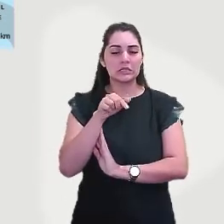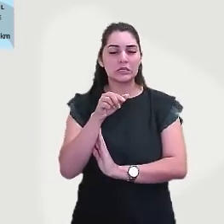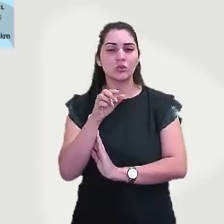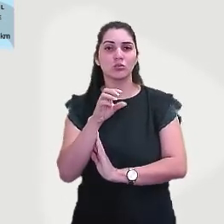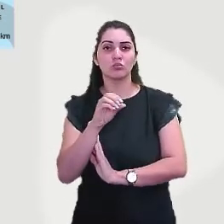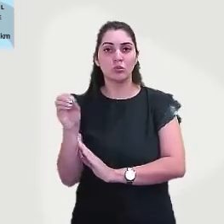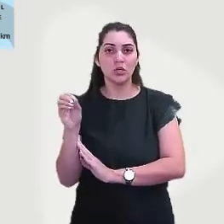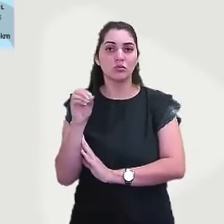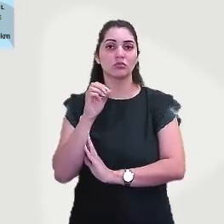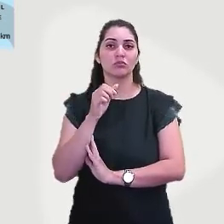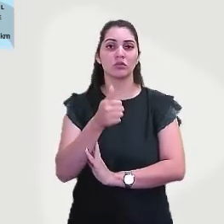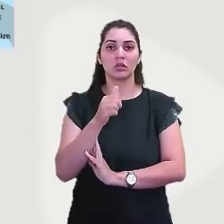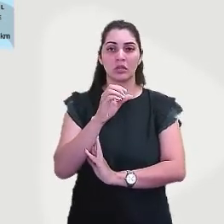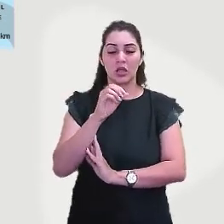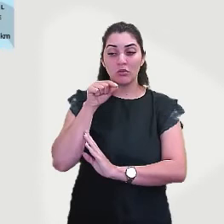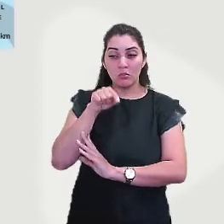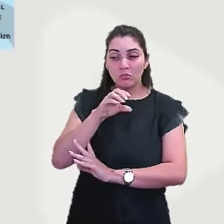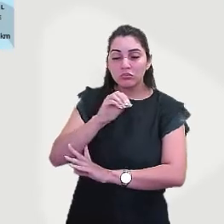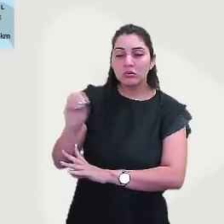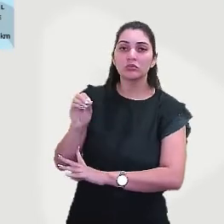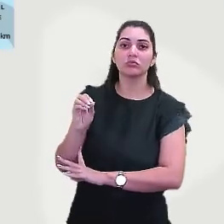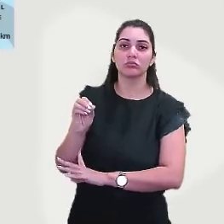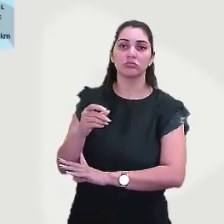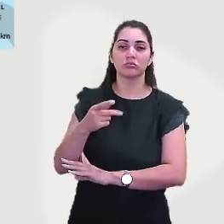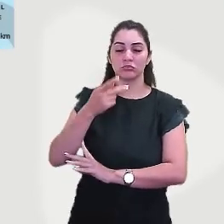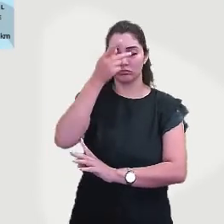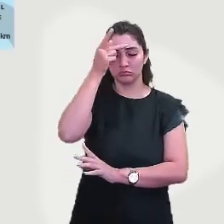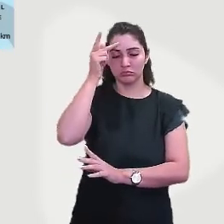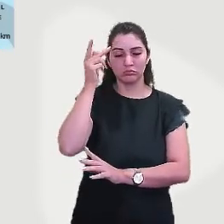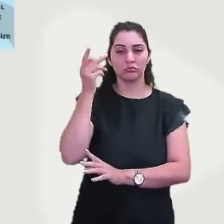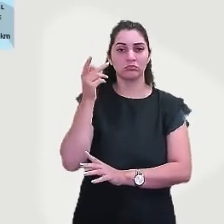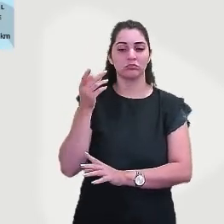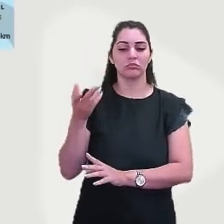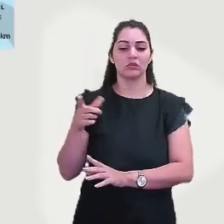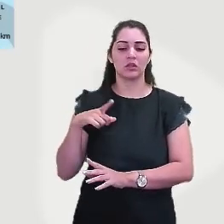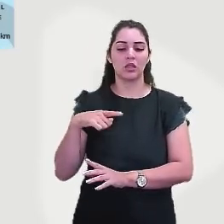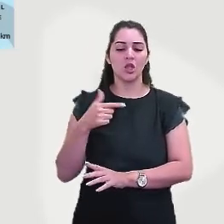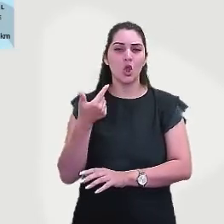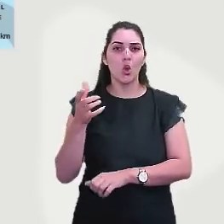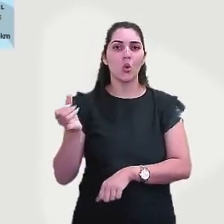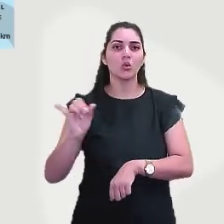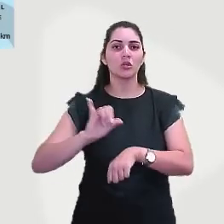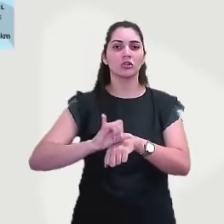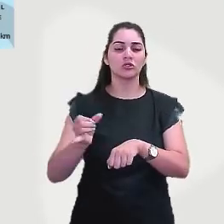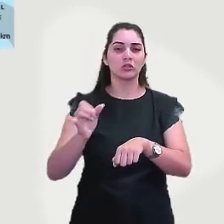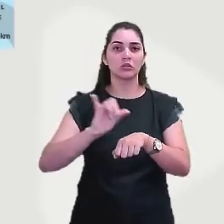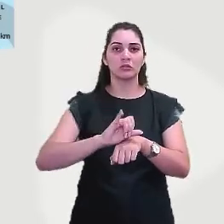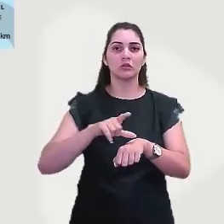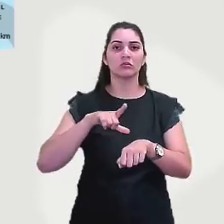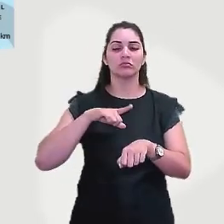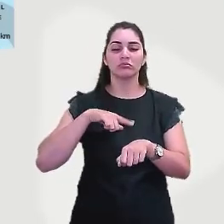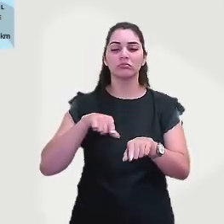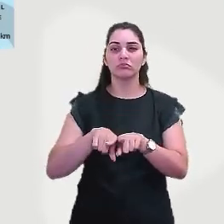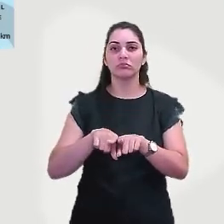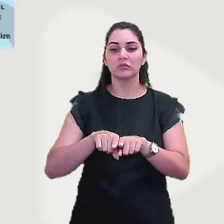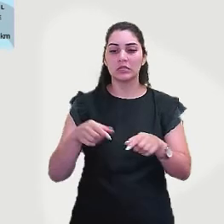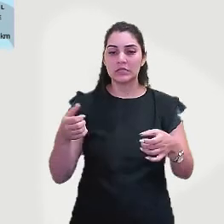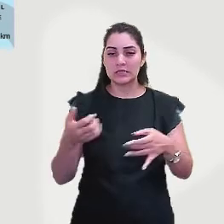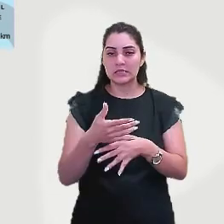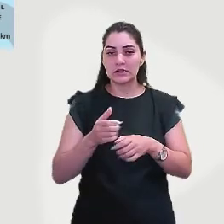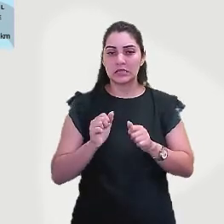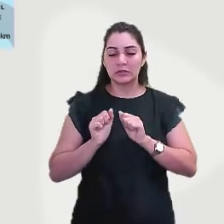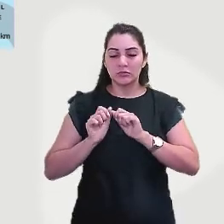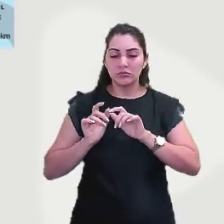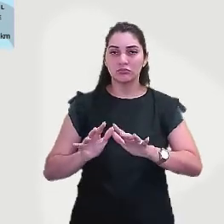você observa que aqui no litoral, junto às capitais, também nós temos cidades bastante grandes, ali em Lima, também uma população grande, em